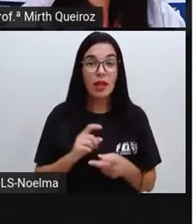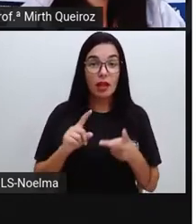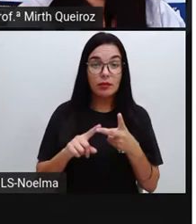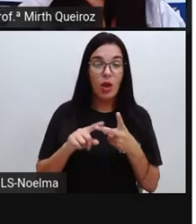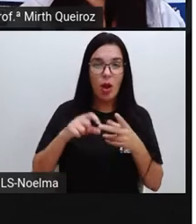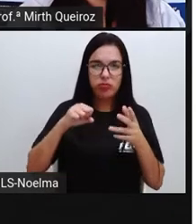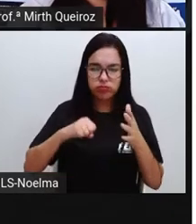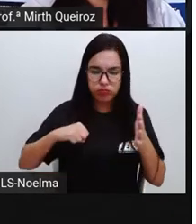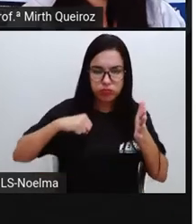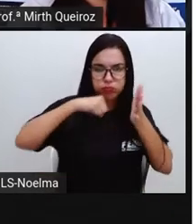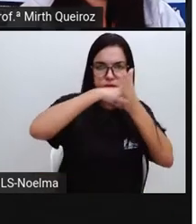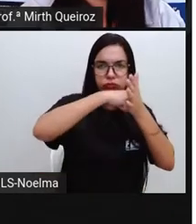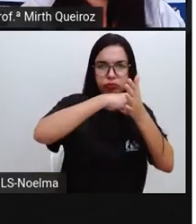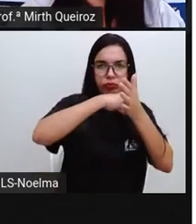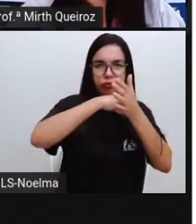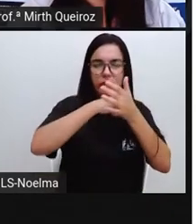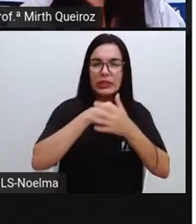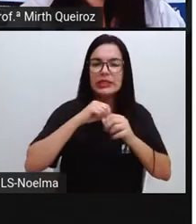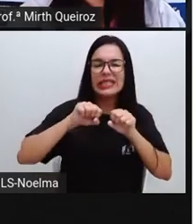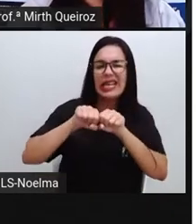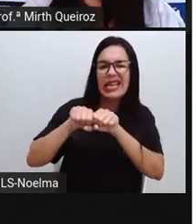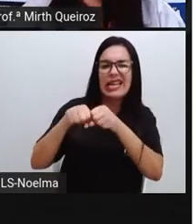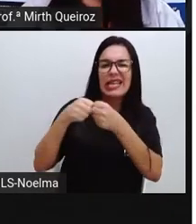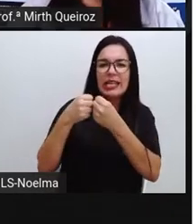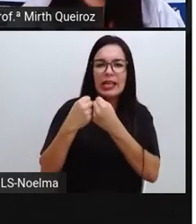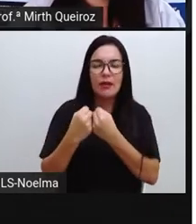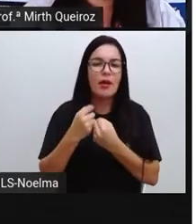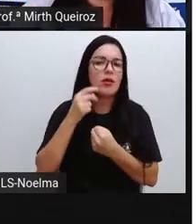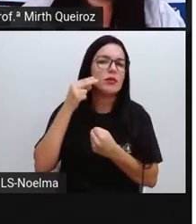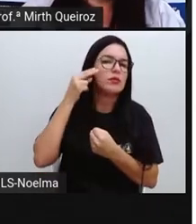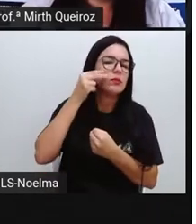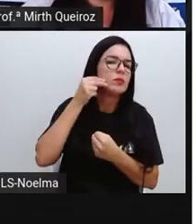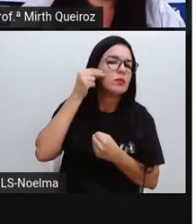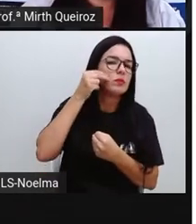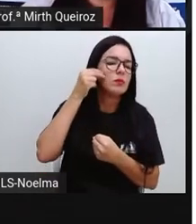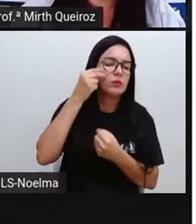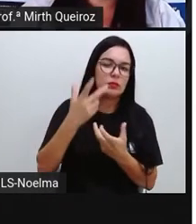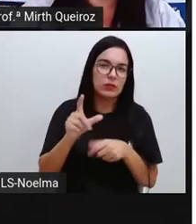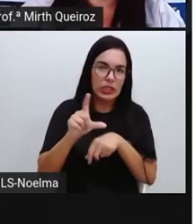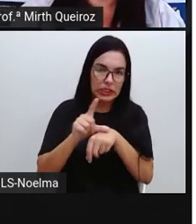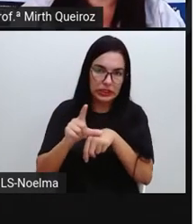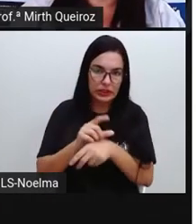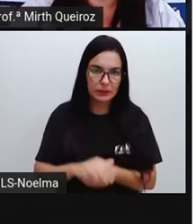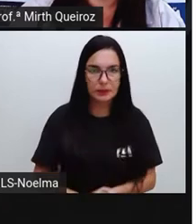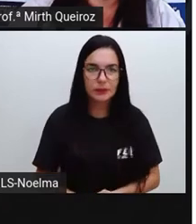soco vai arrochar a sua face. Tornar roxo. Aí já é com X, certo?